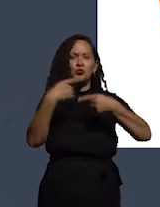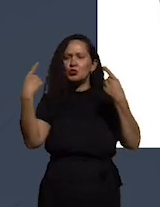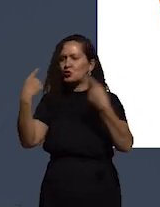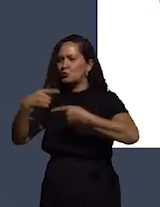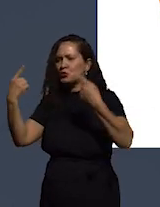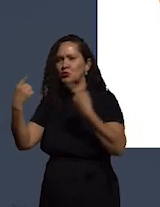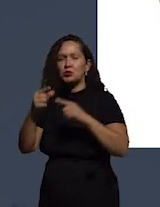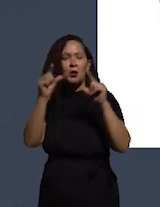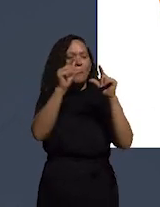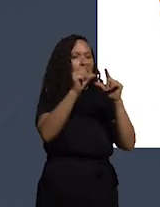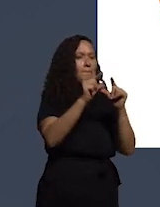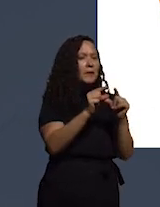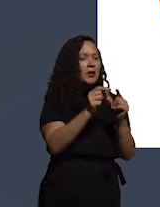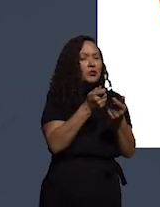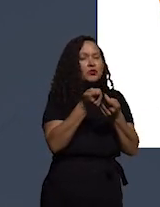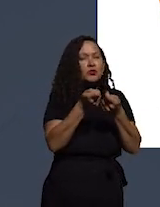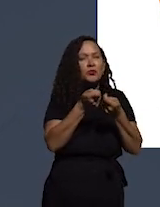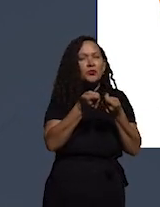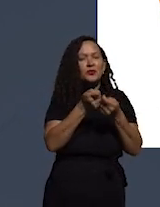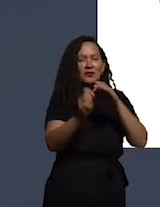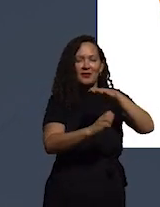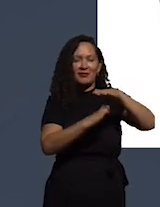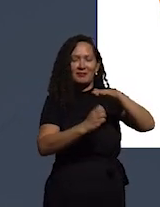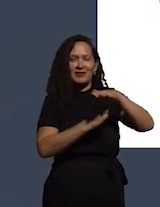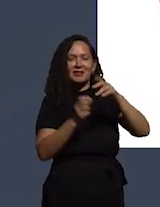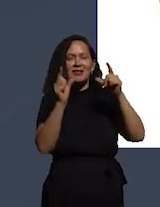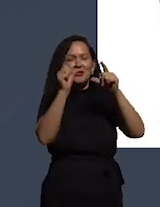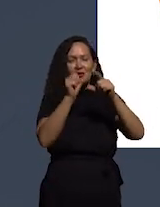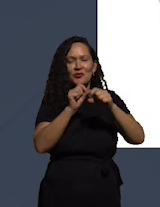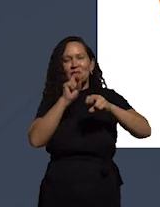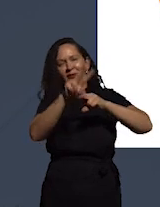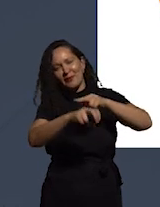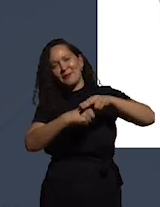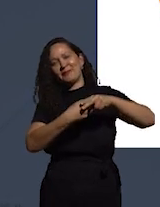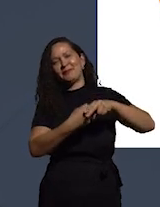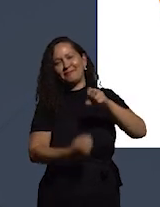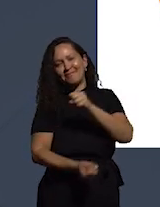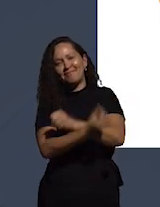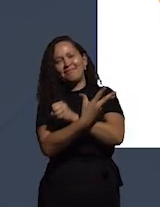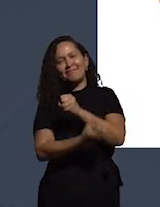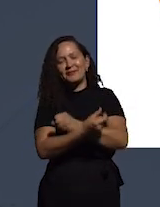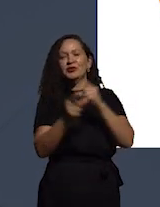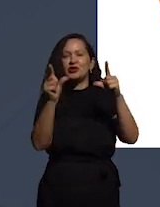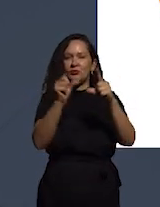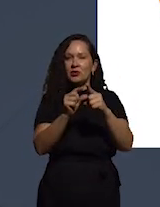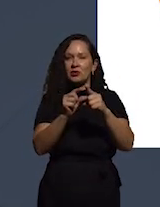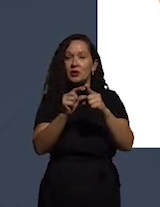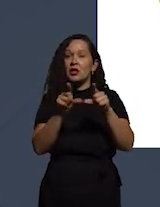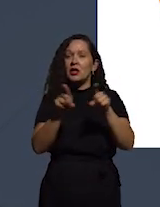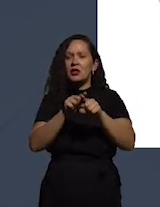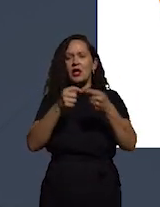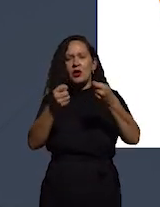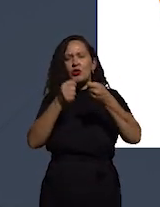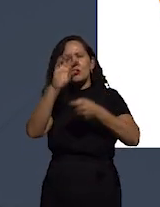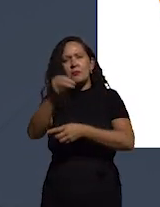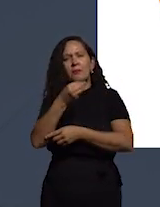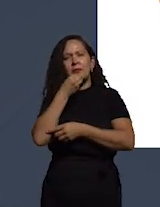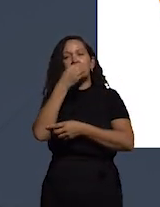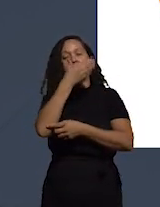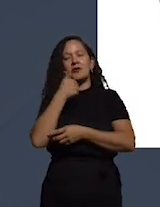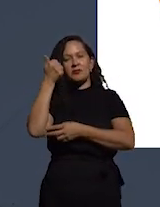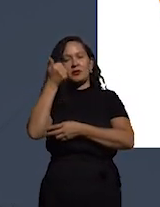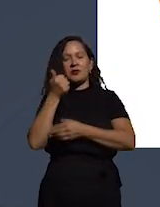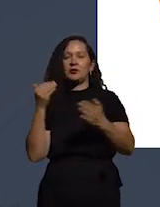tem menos monopólios você vai ter menos corrupção vai existir e vai ter mais oportunidade econômica e por último a